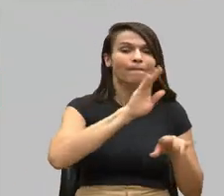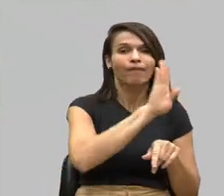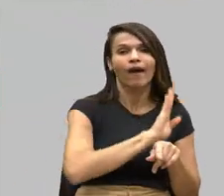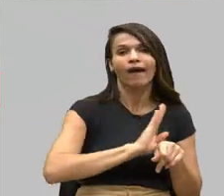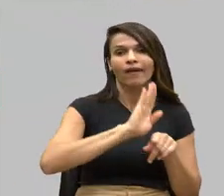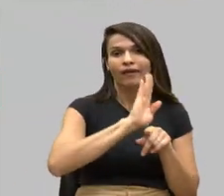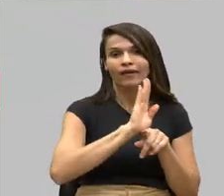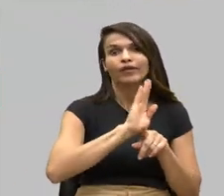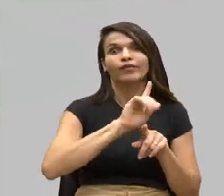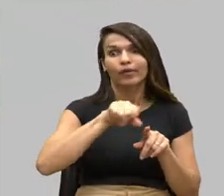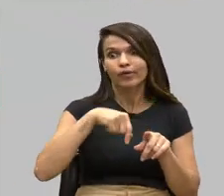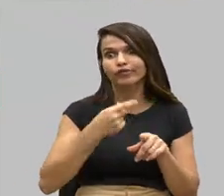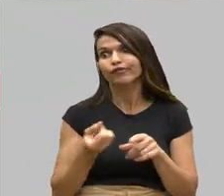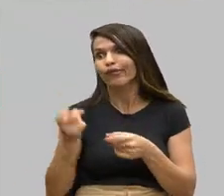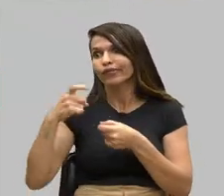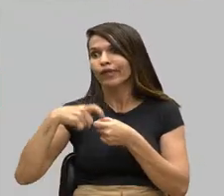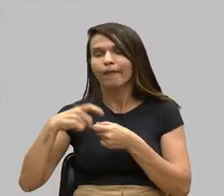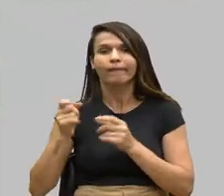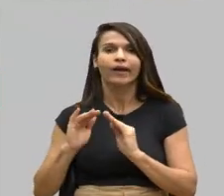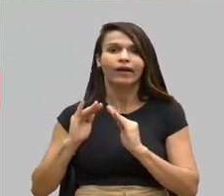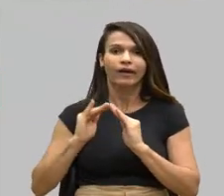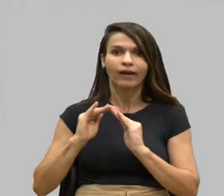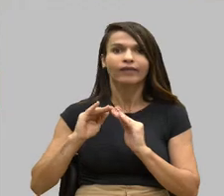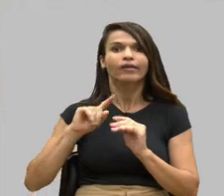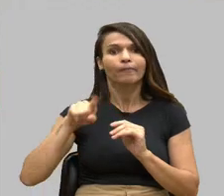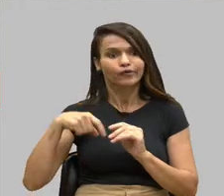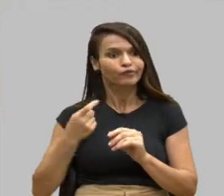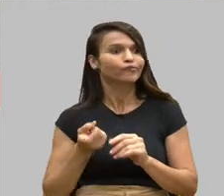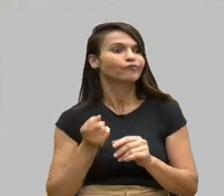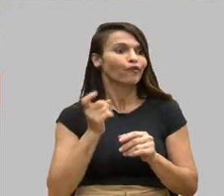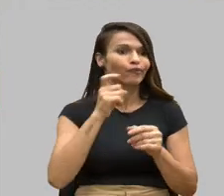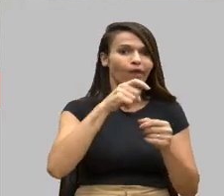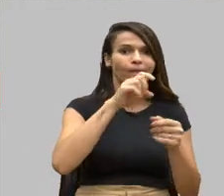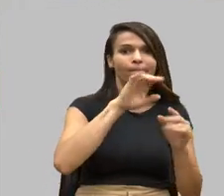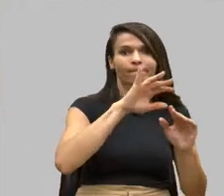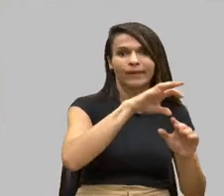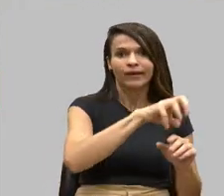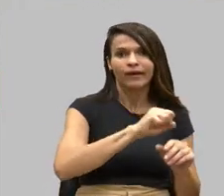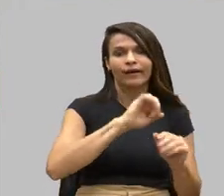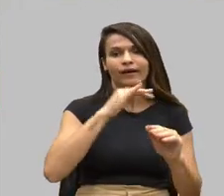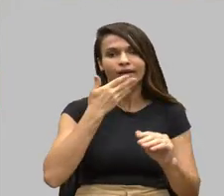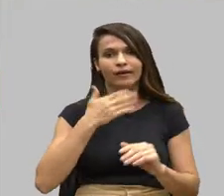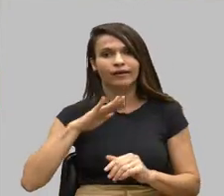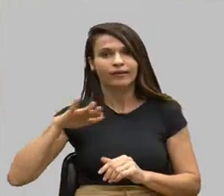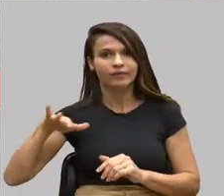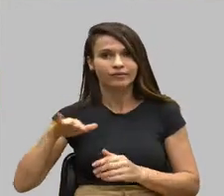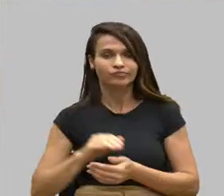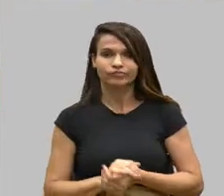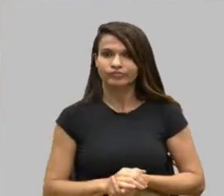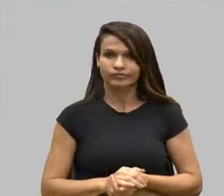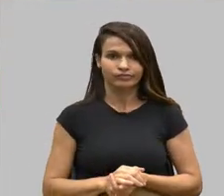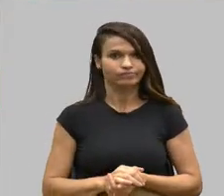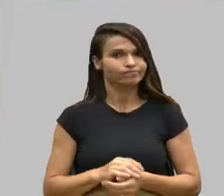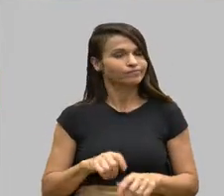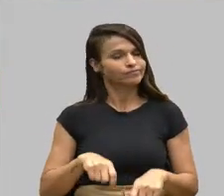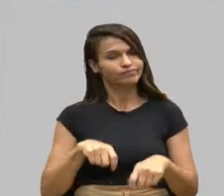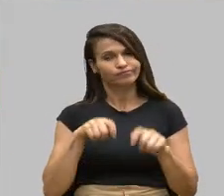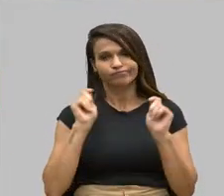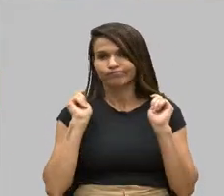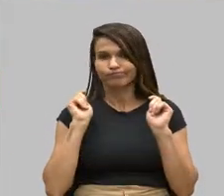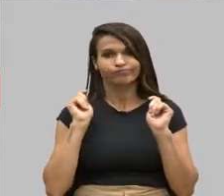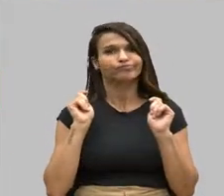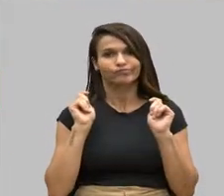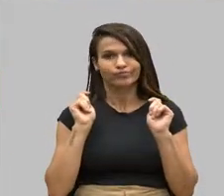depois voltar para casa, e depois voltar para buscar aquela criança. Era fadado ao fechamento dessas escolas.